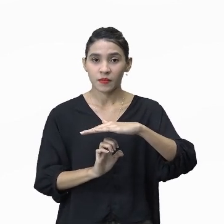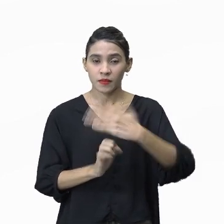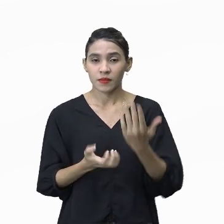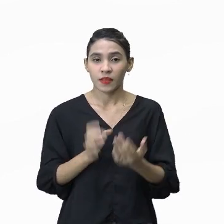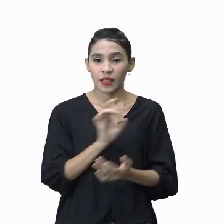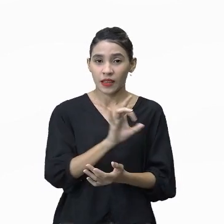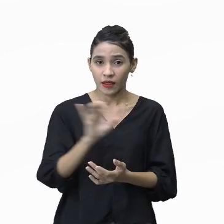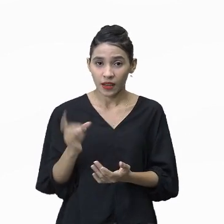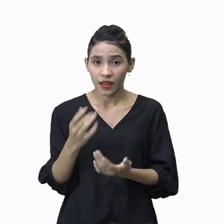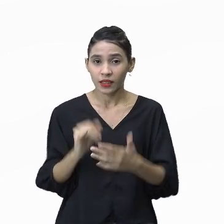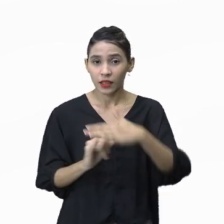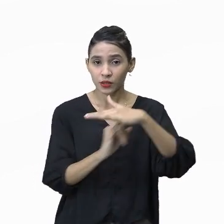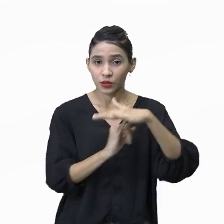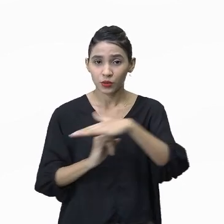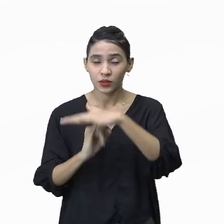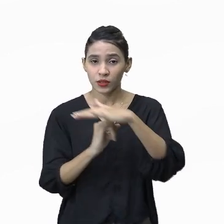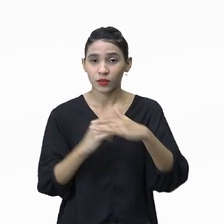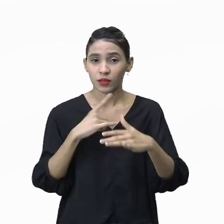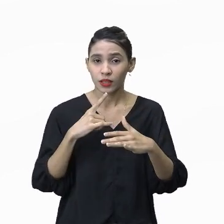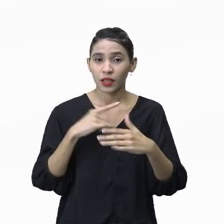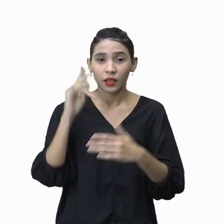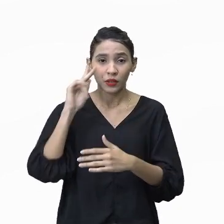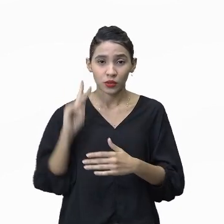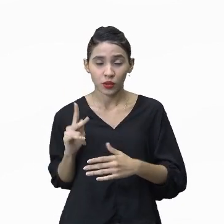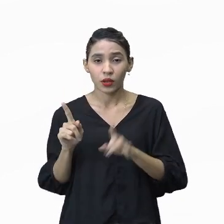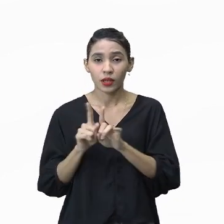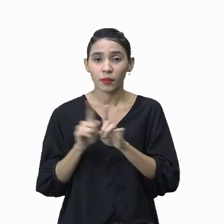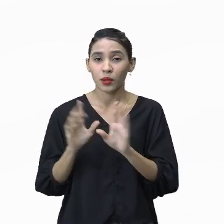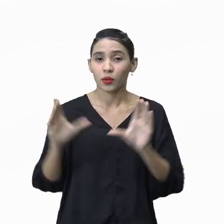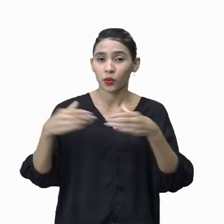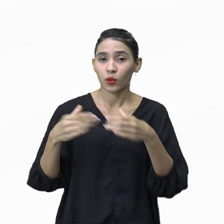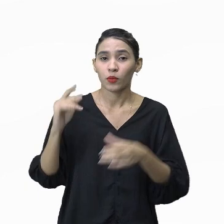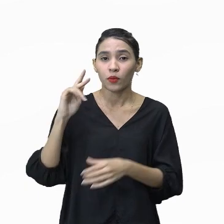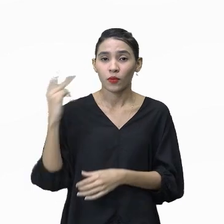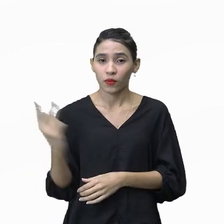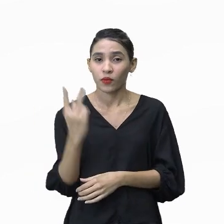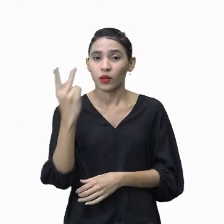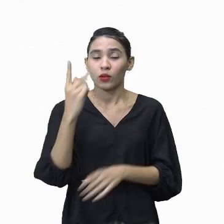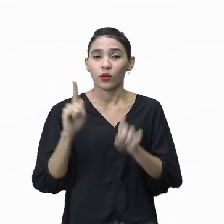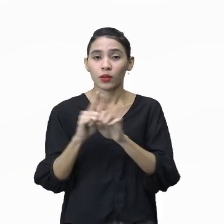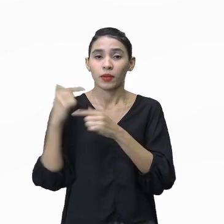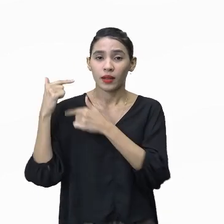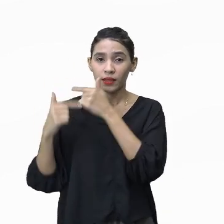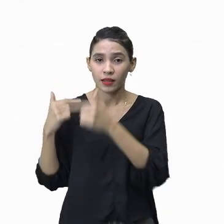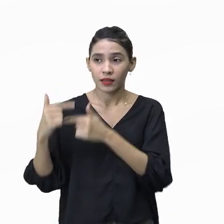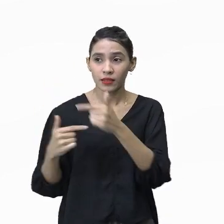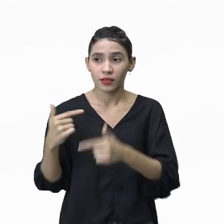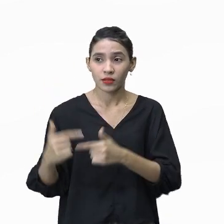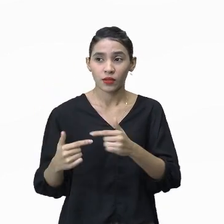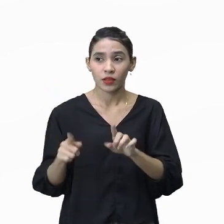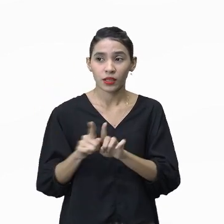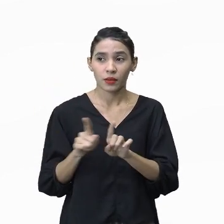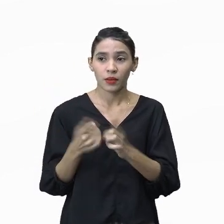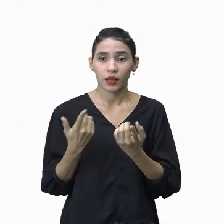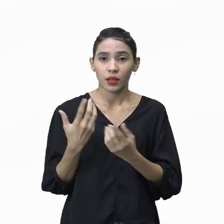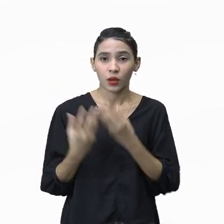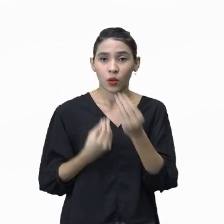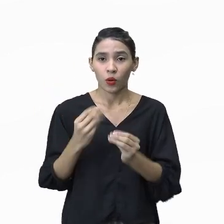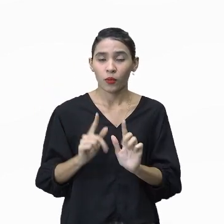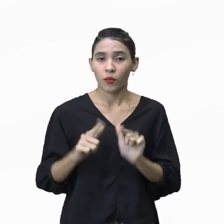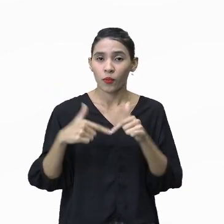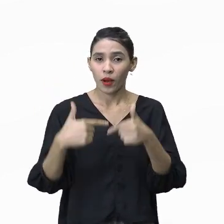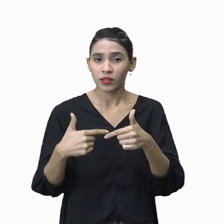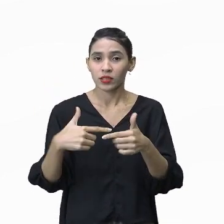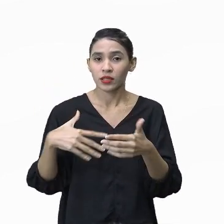instituição tem a sua história, o seu conjunto de valores, as suas tradições, as formas, de agir